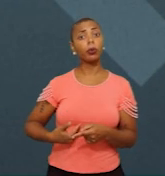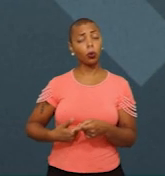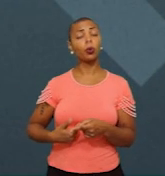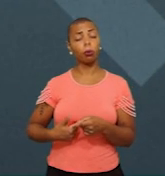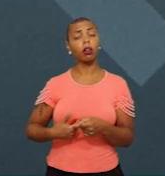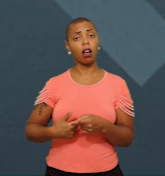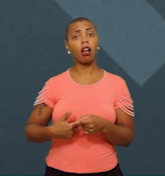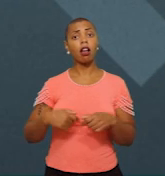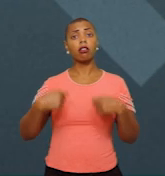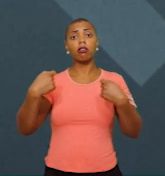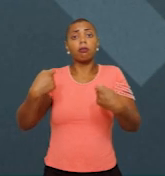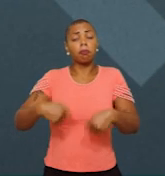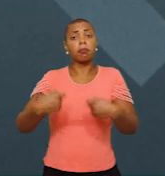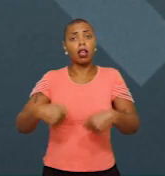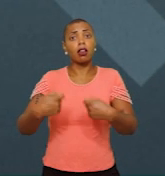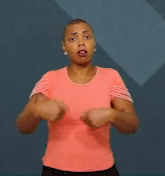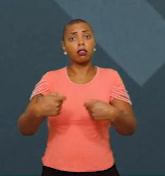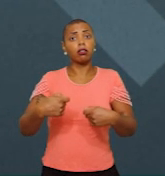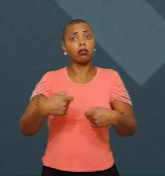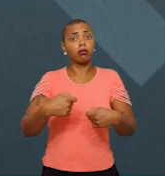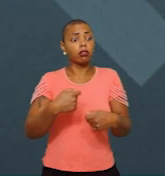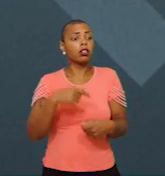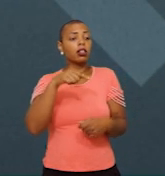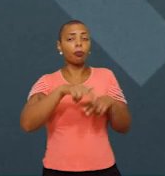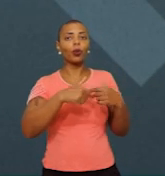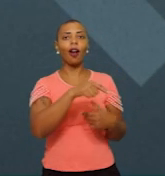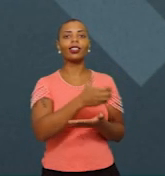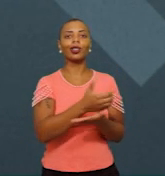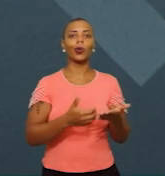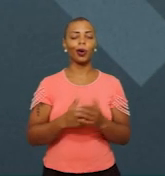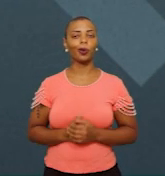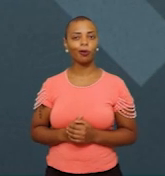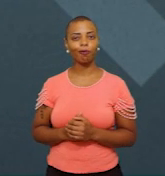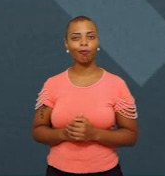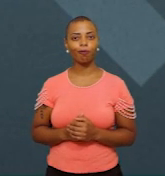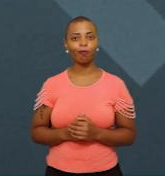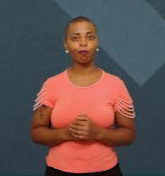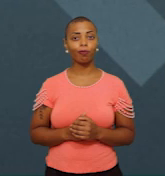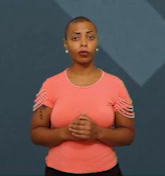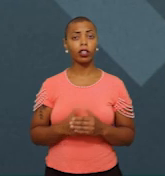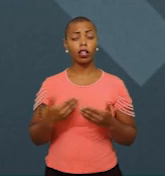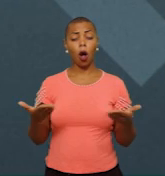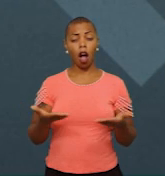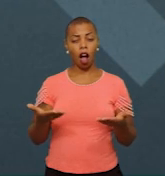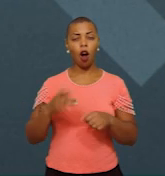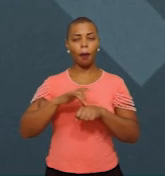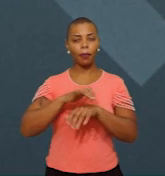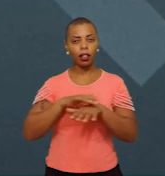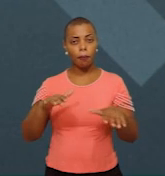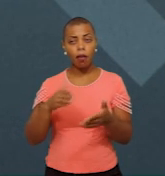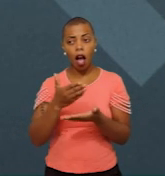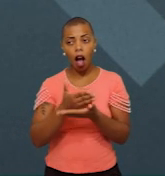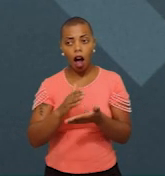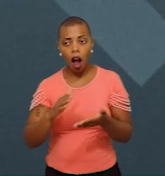demandam a partir desse currículo. E nesse momento em que a gente está saindo de uma pandemia, em que os